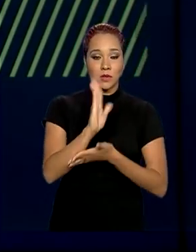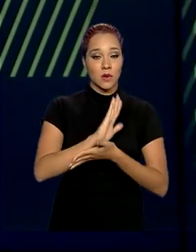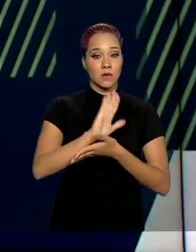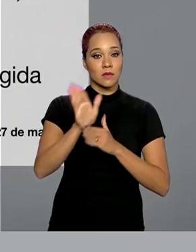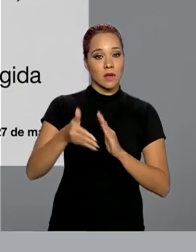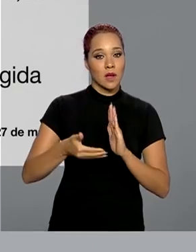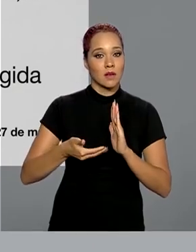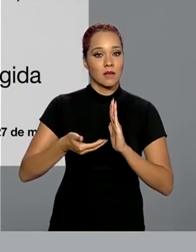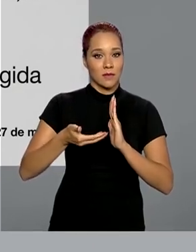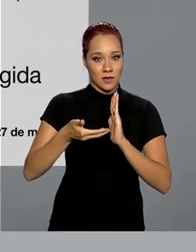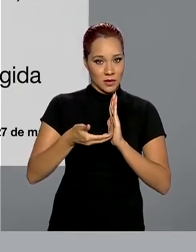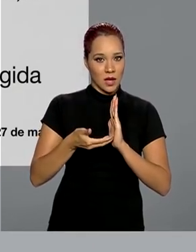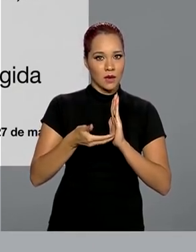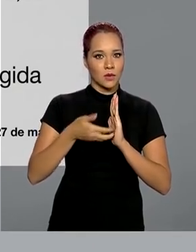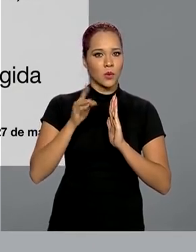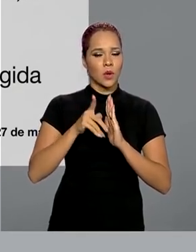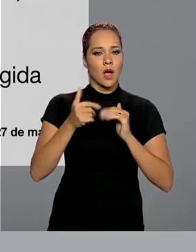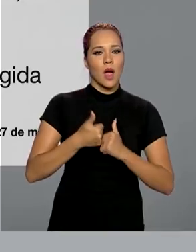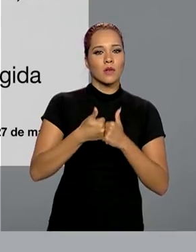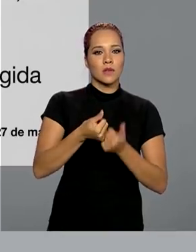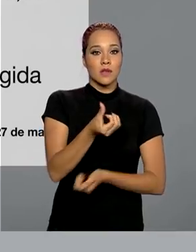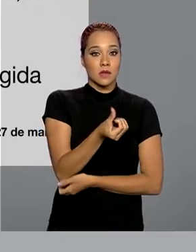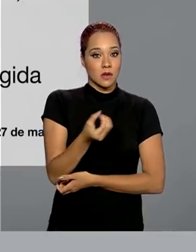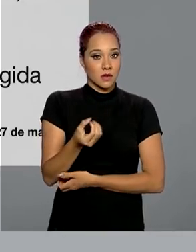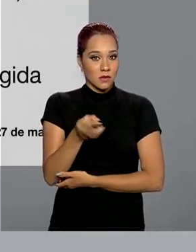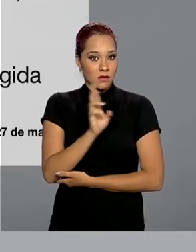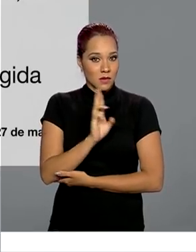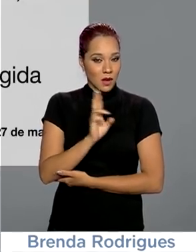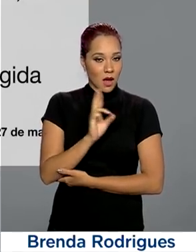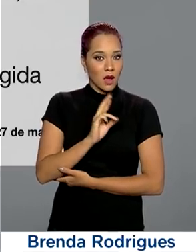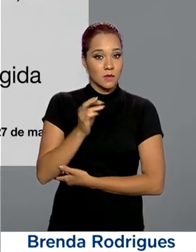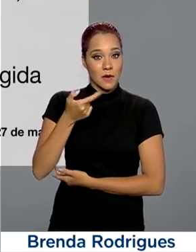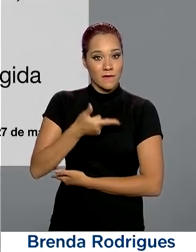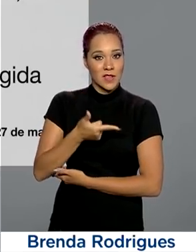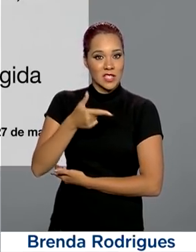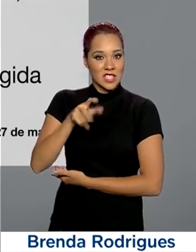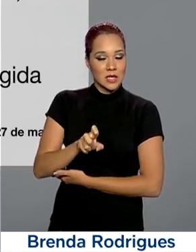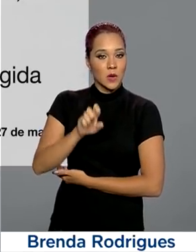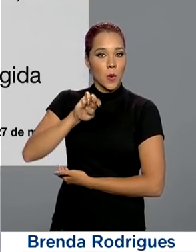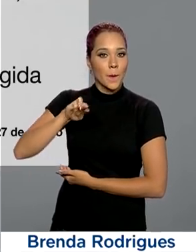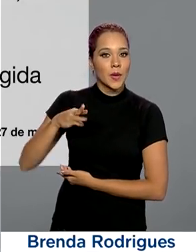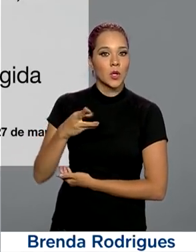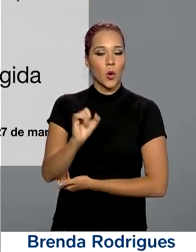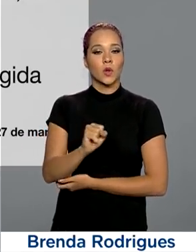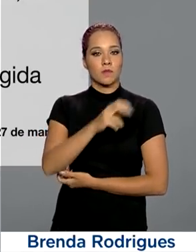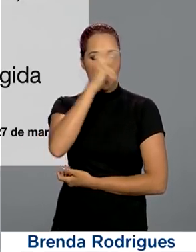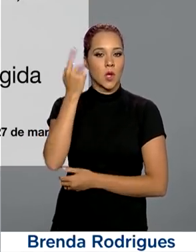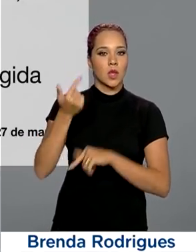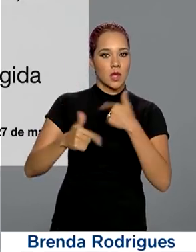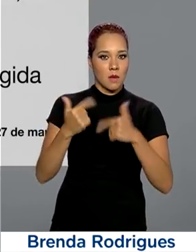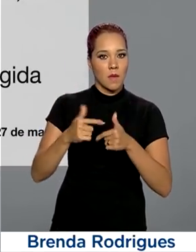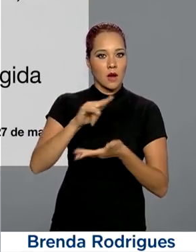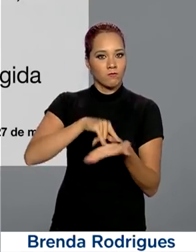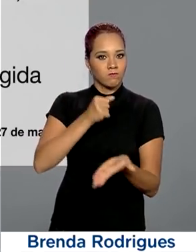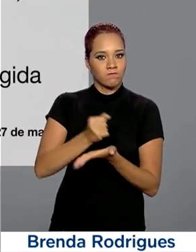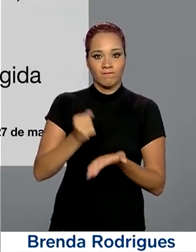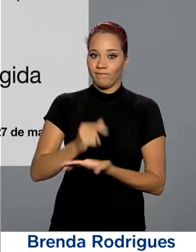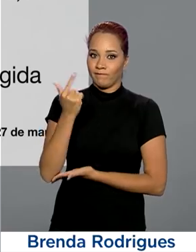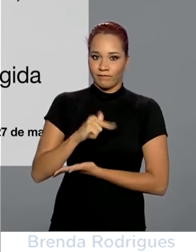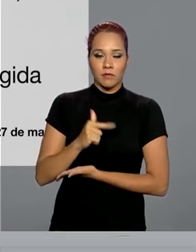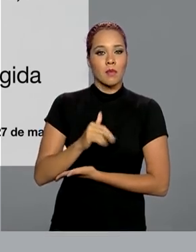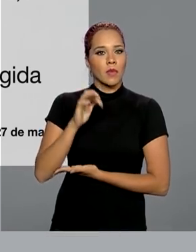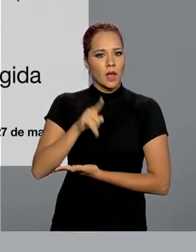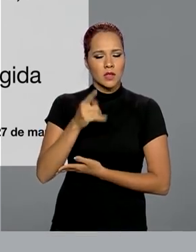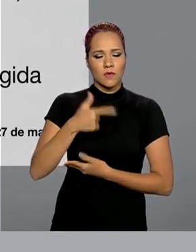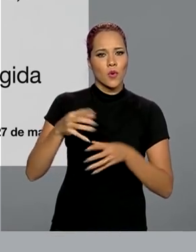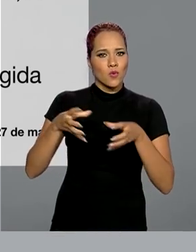Câmara dos Deputados do auxílio de 600 reais para 25 milhões de trabalhadores informais. Ele afirma que essa foi